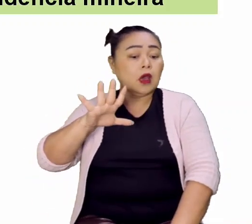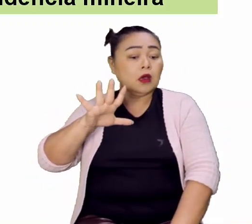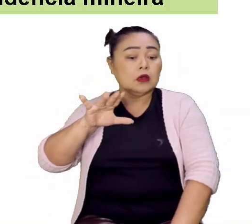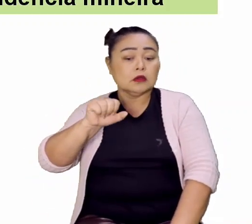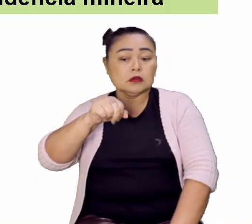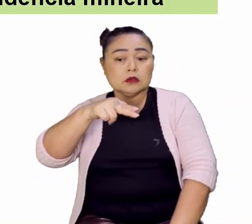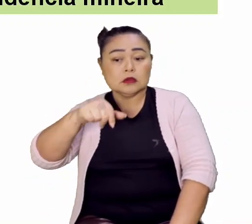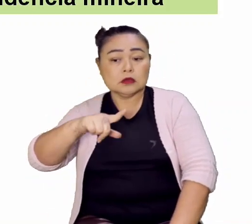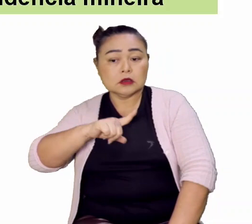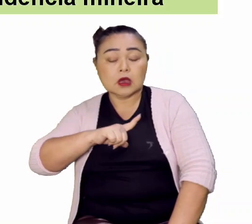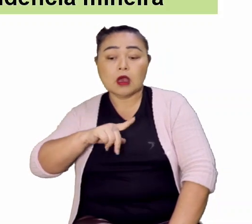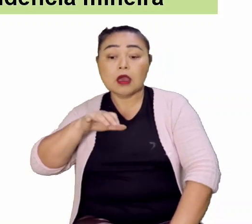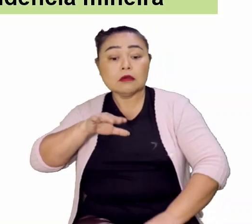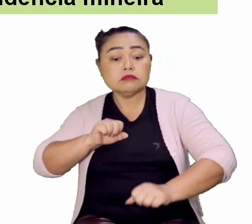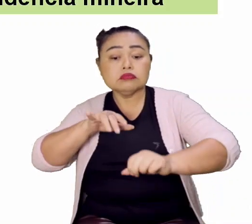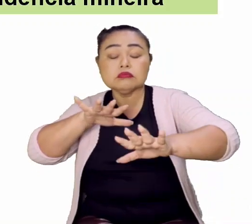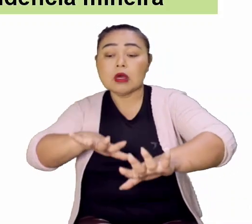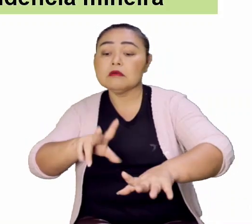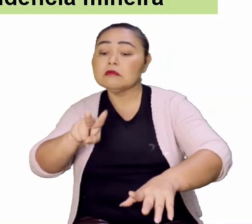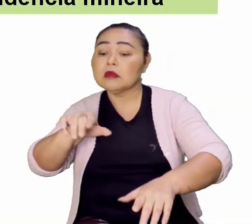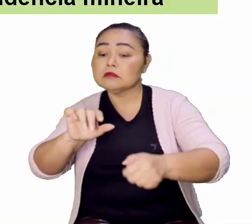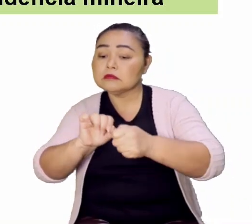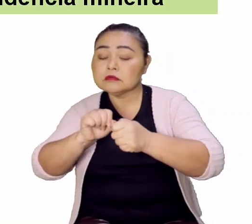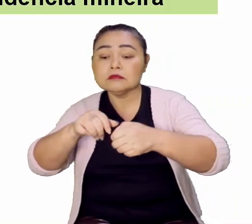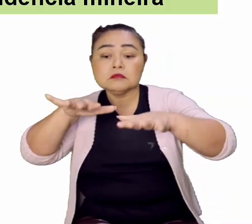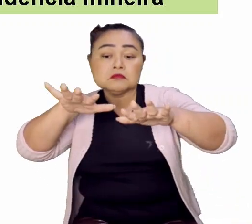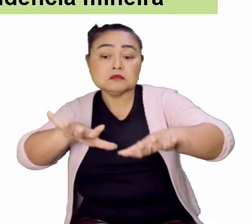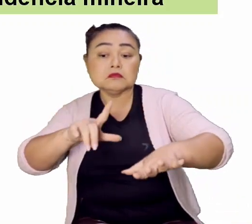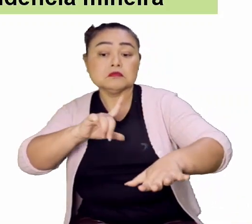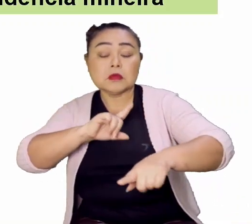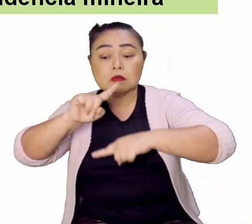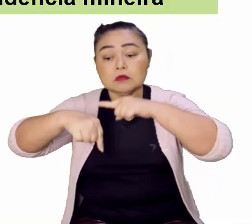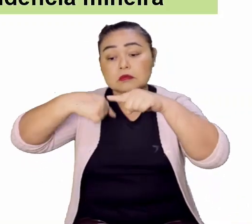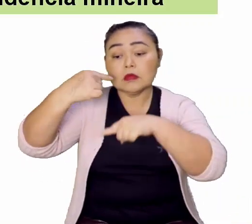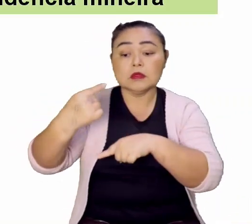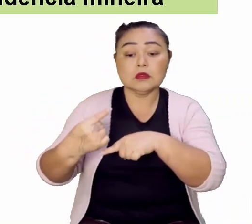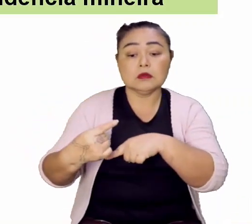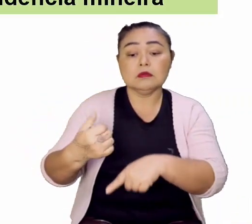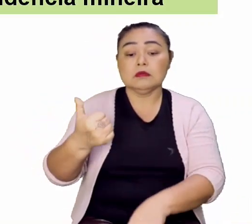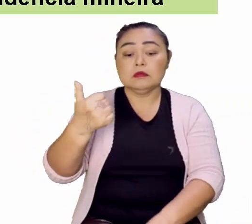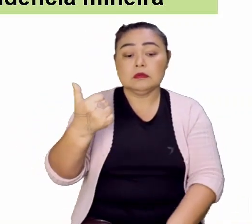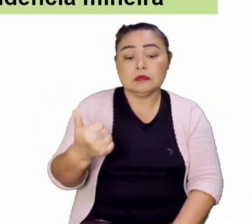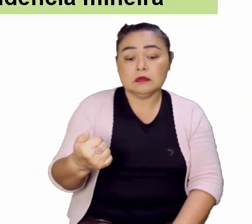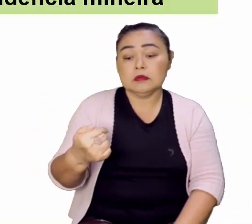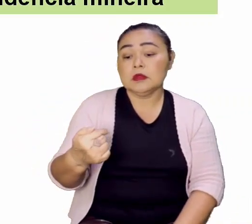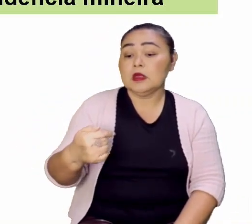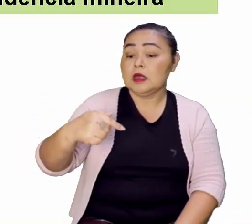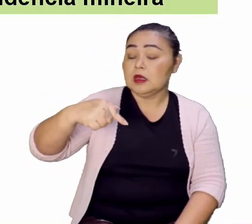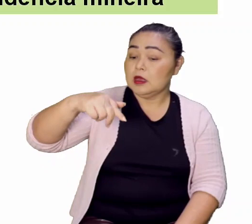de Vila Rica. Onde houve, depois, mais tarde, em 1789,